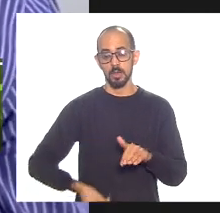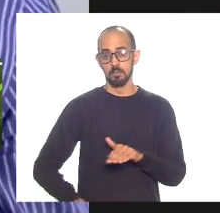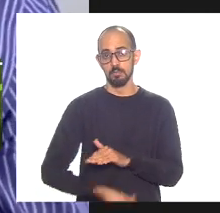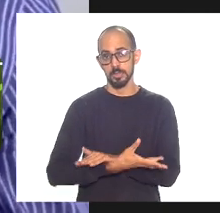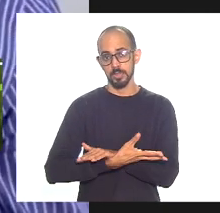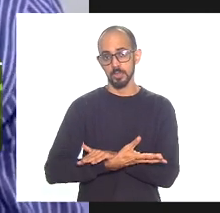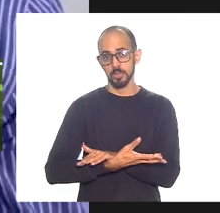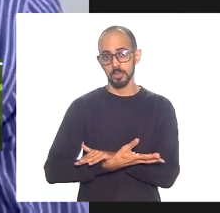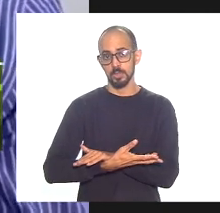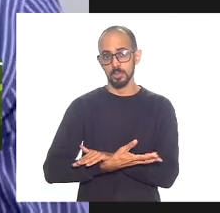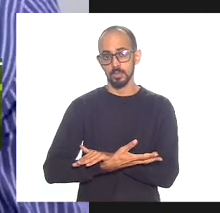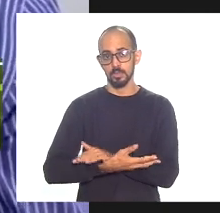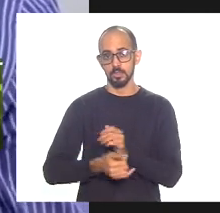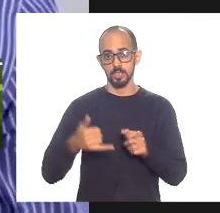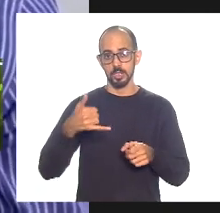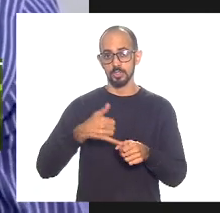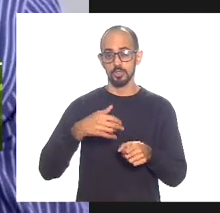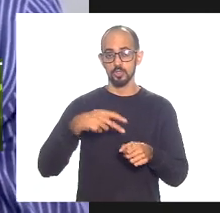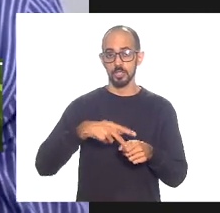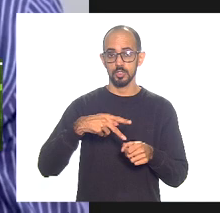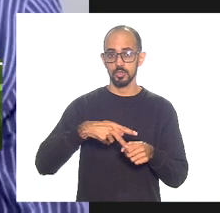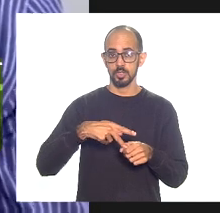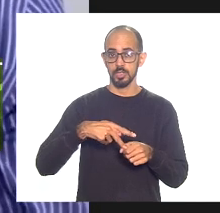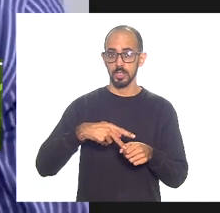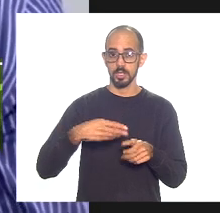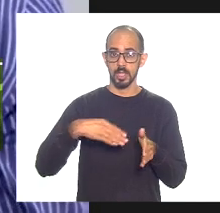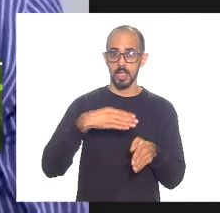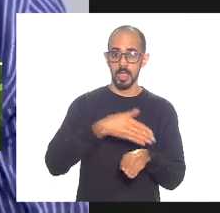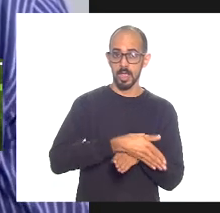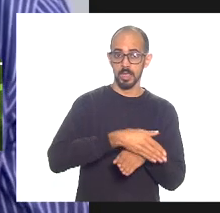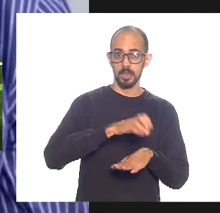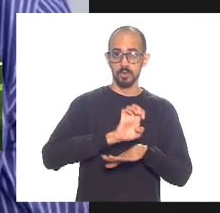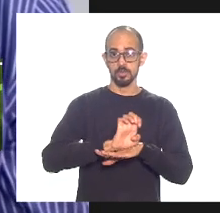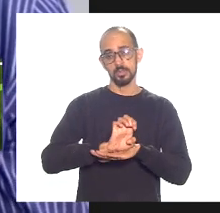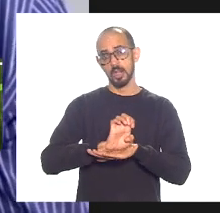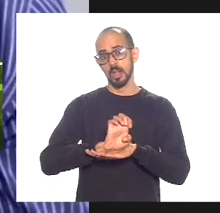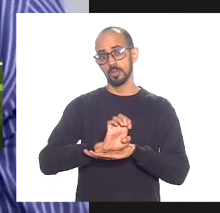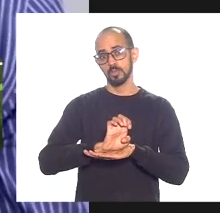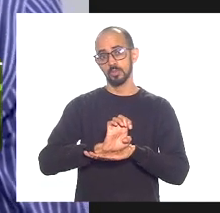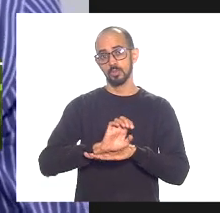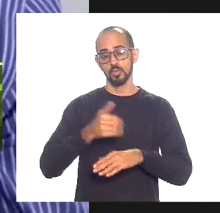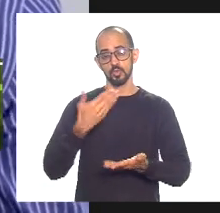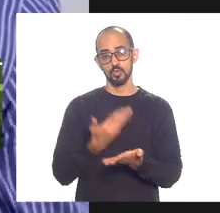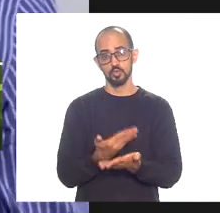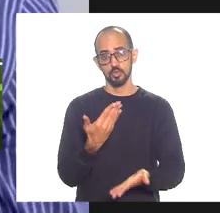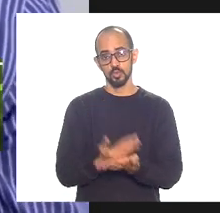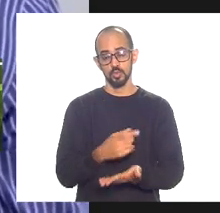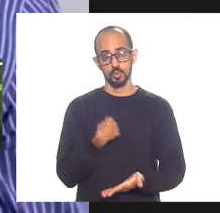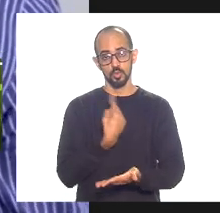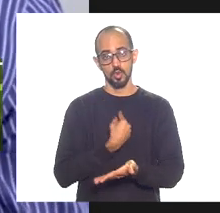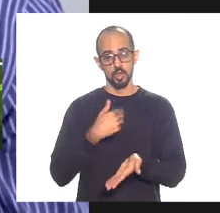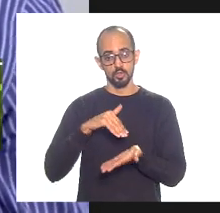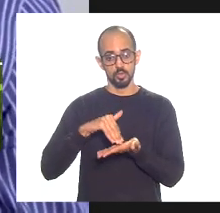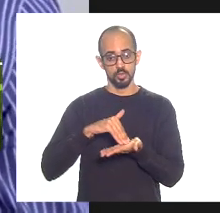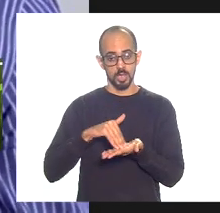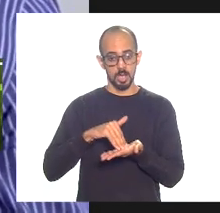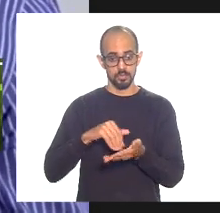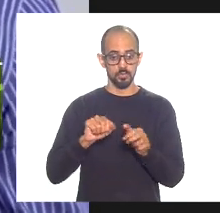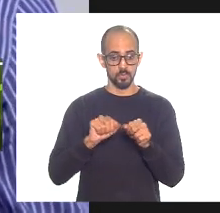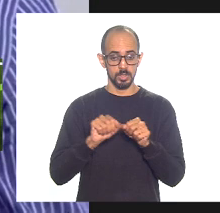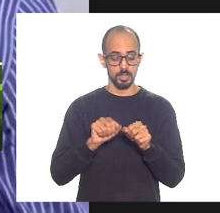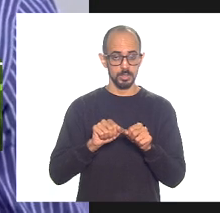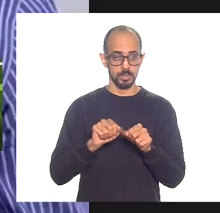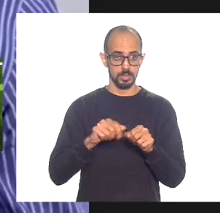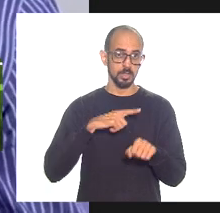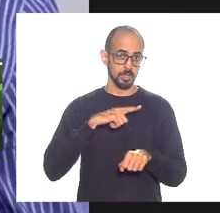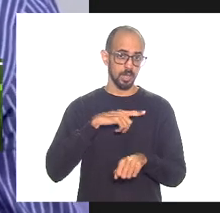dentro do estado o contrabando do combustível é o estudo que o nosso gabinete fez inclusive está no PL que nós protocolamos nessa